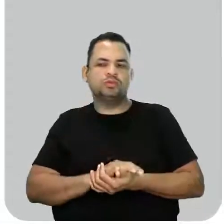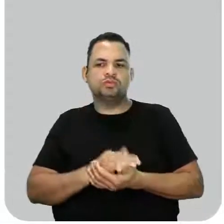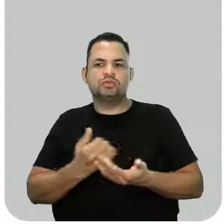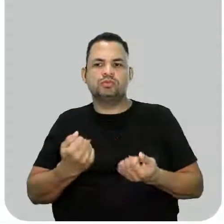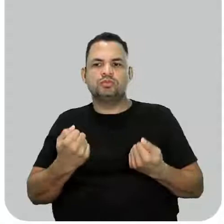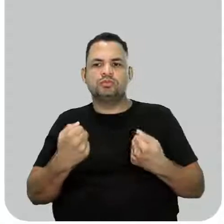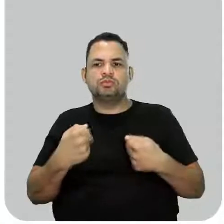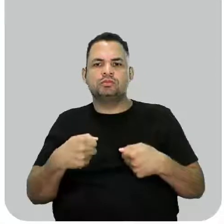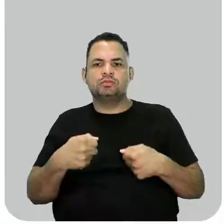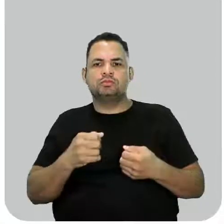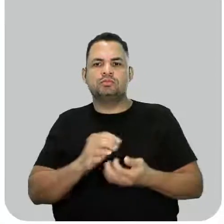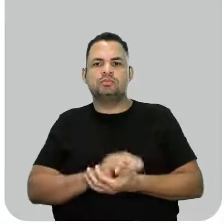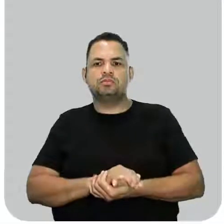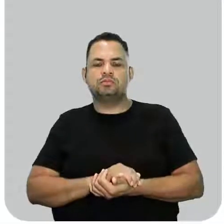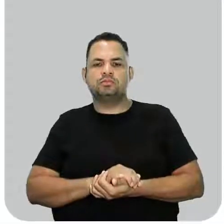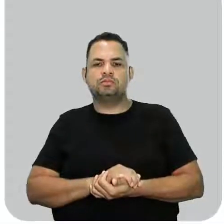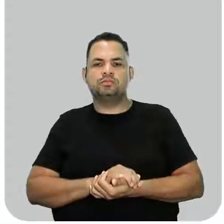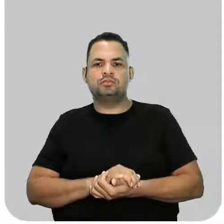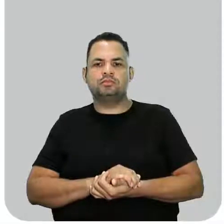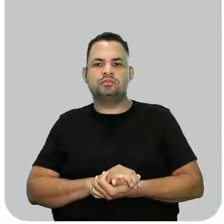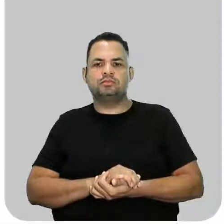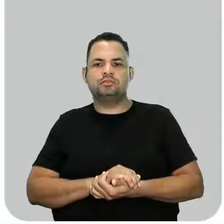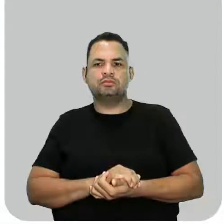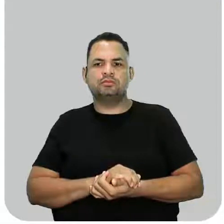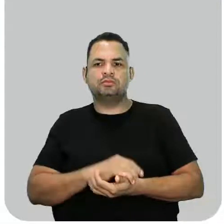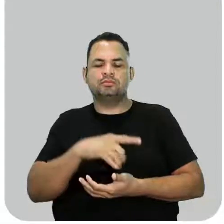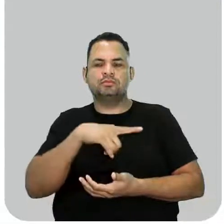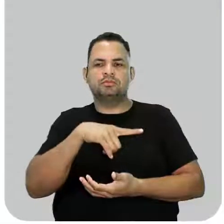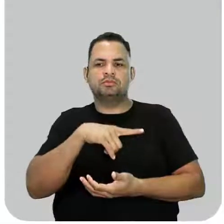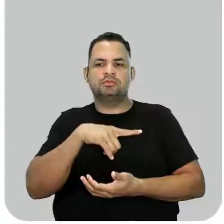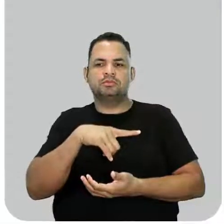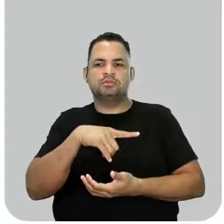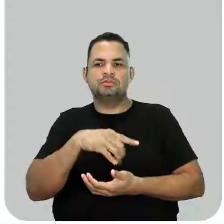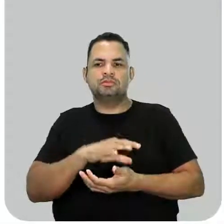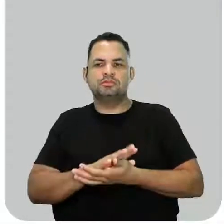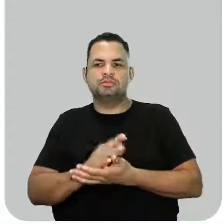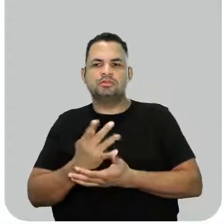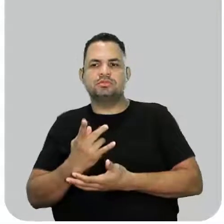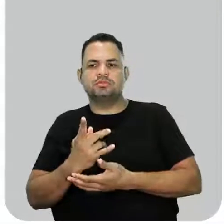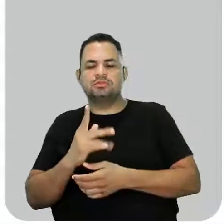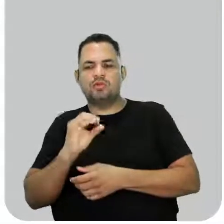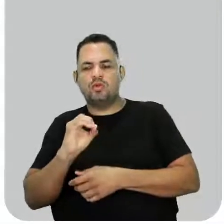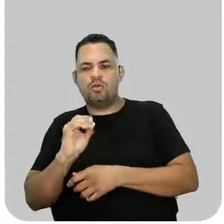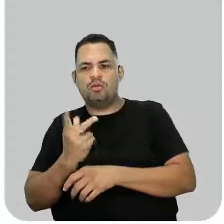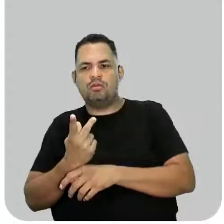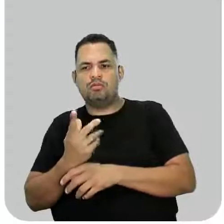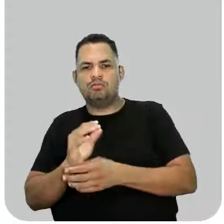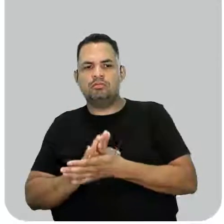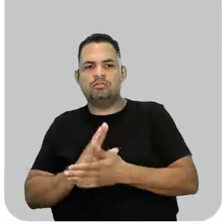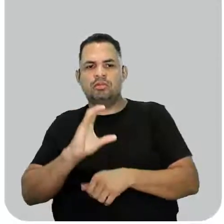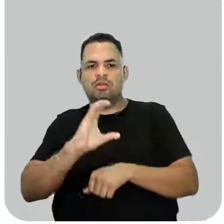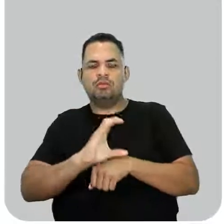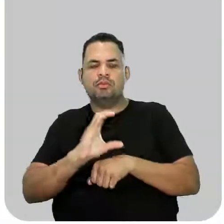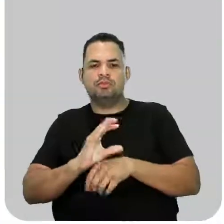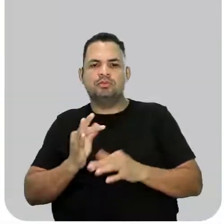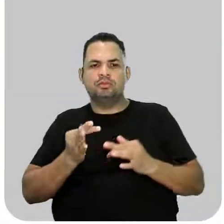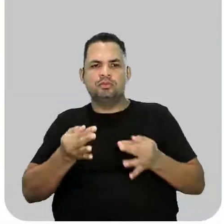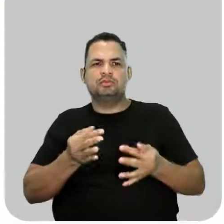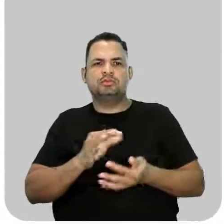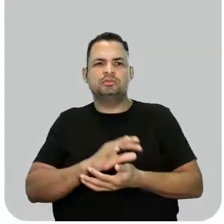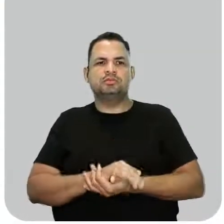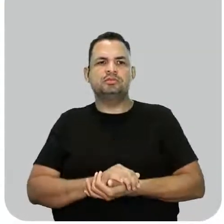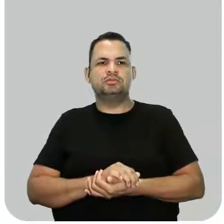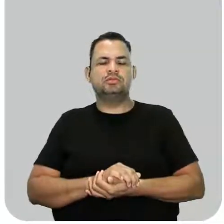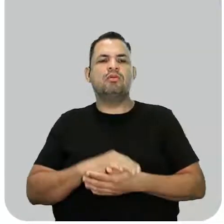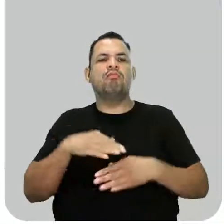poliinsaturada e que tenha uma hidroxila em carbono terminal. E